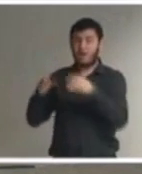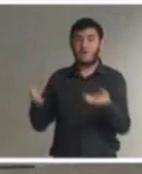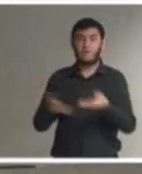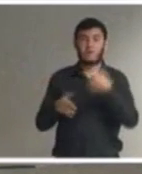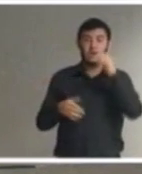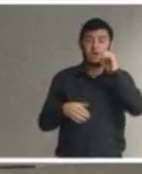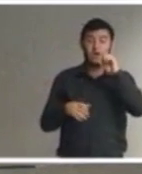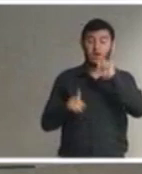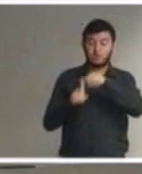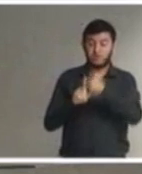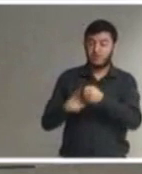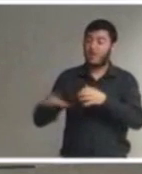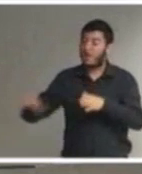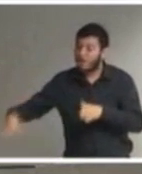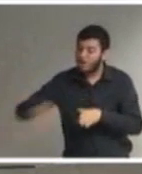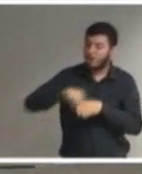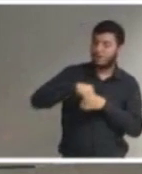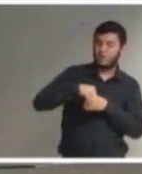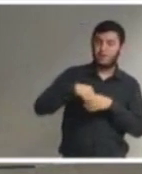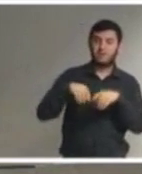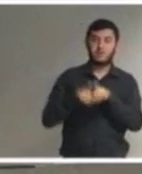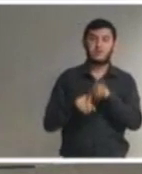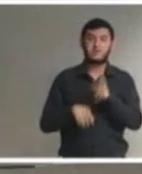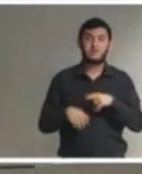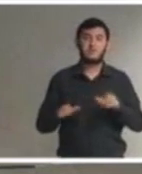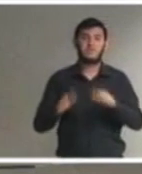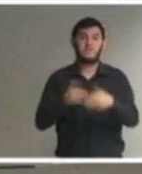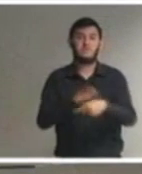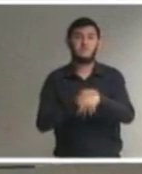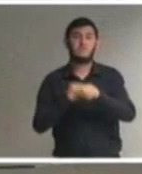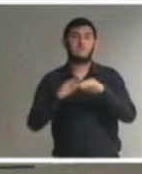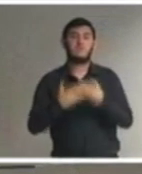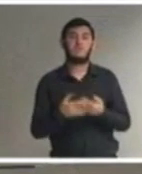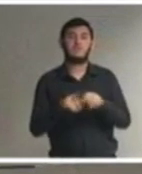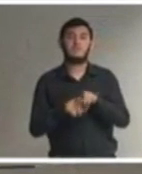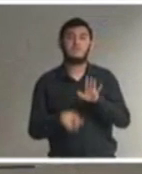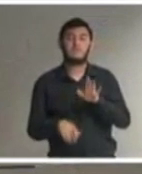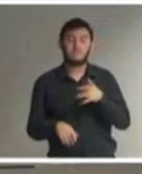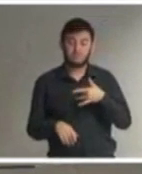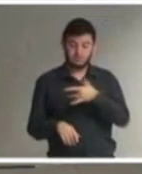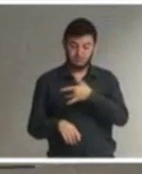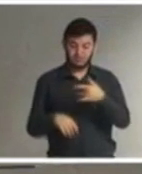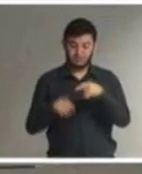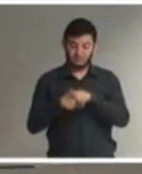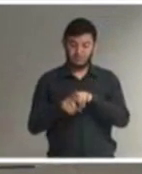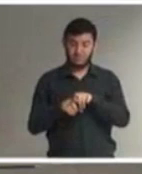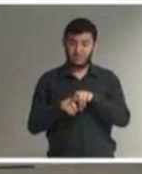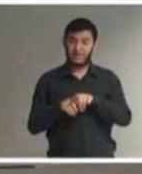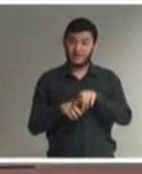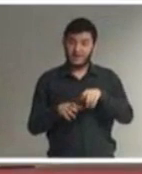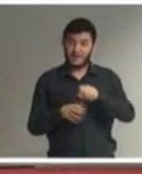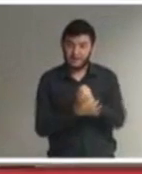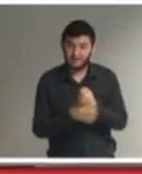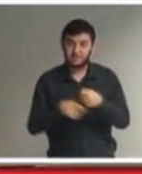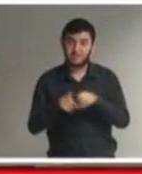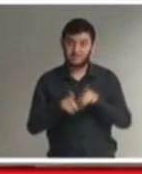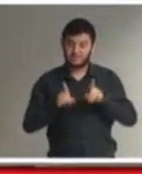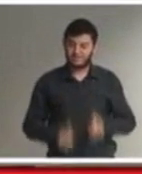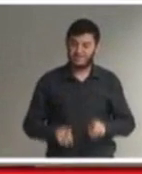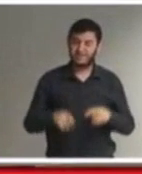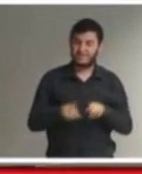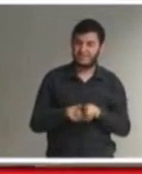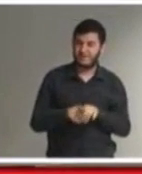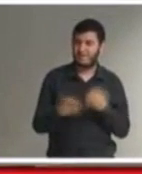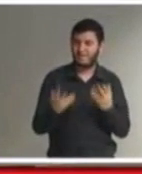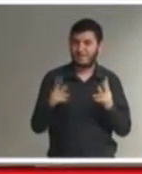da escola com a saúde está garantida a saúde também da pessoa com deficiência como deve ser garantido do aluno